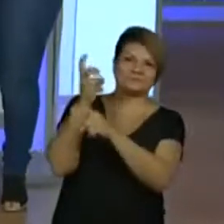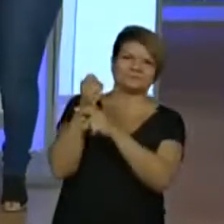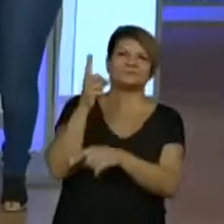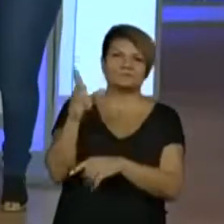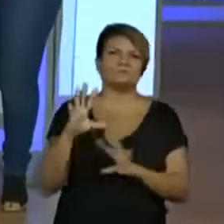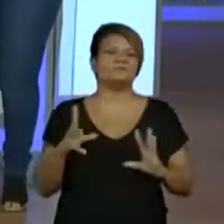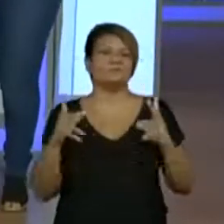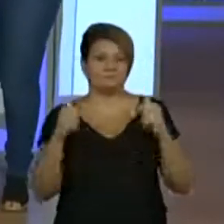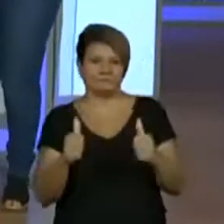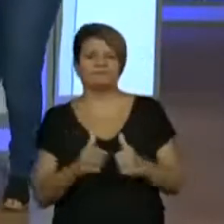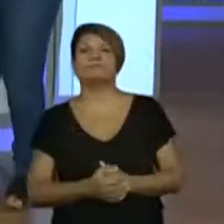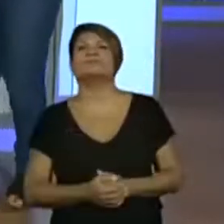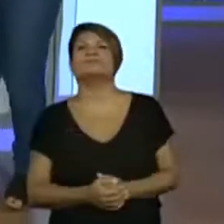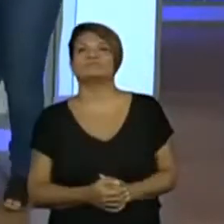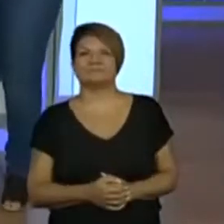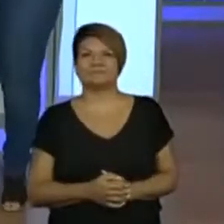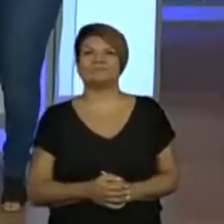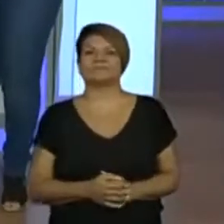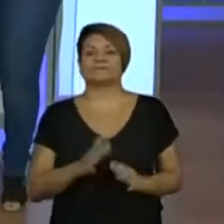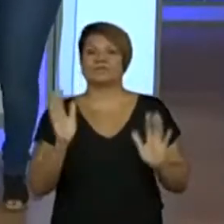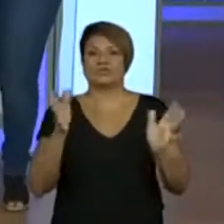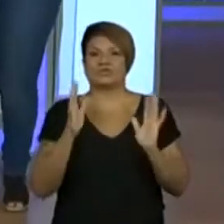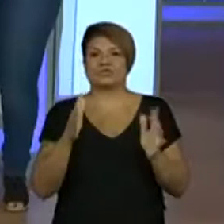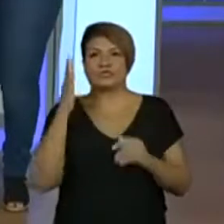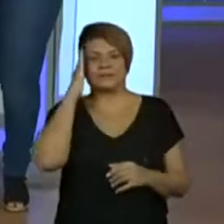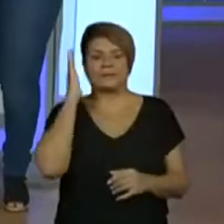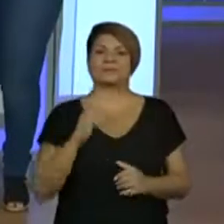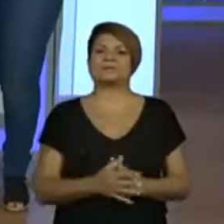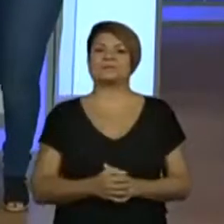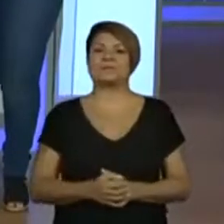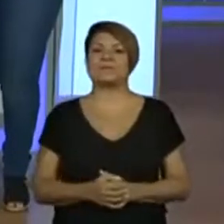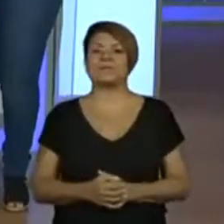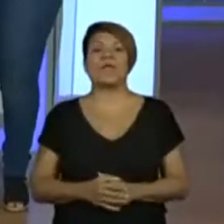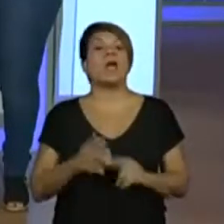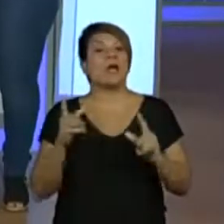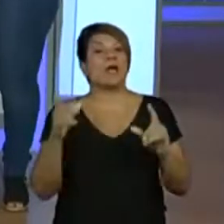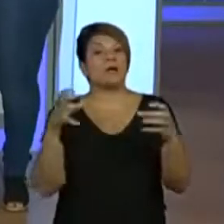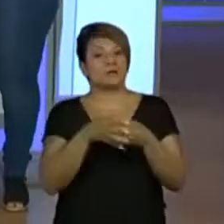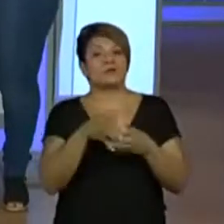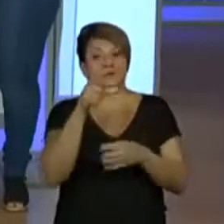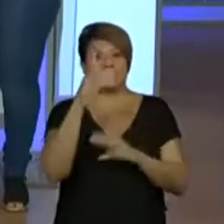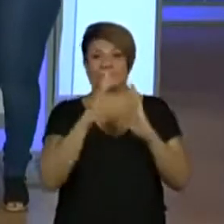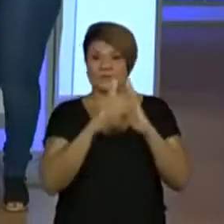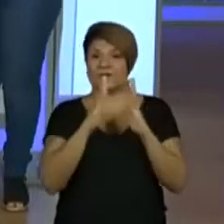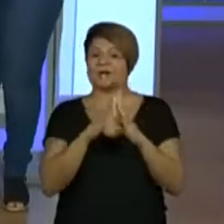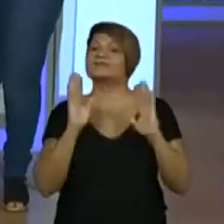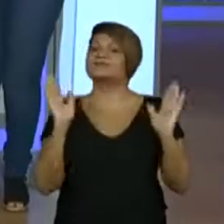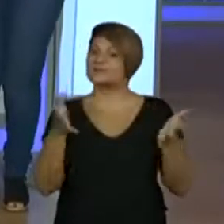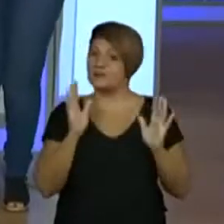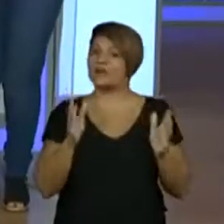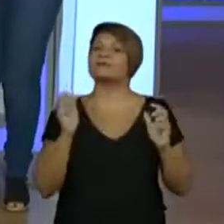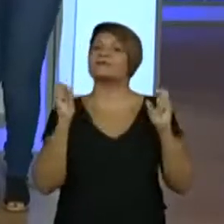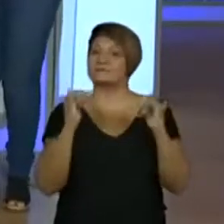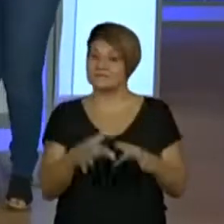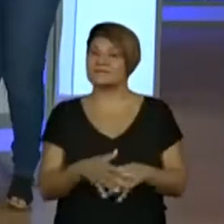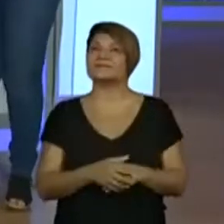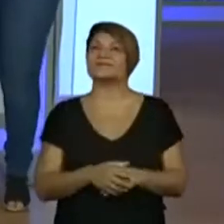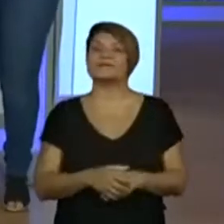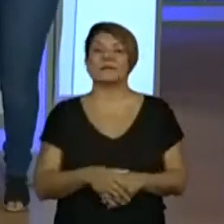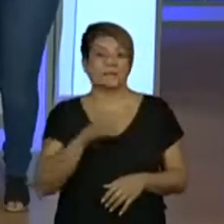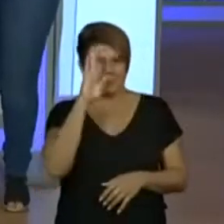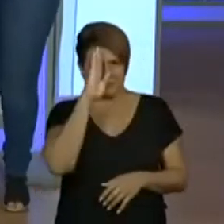as partes que serão protegidas com esses acessórios. Ah! E a turminha de casa já estão falando. Já estão falando? Principalmente o